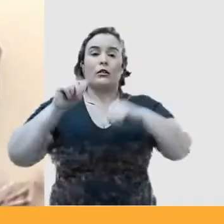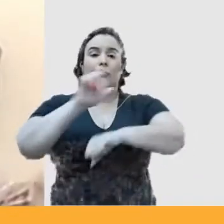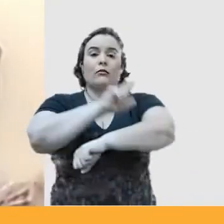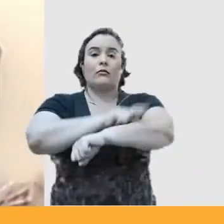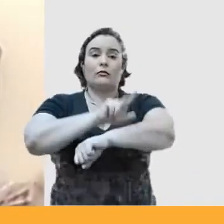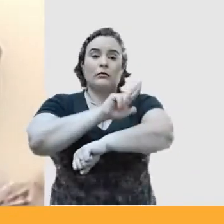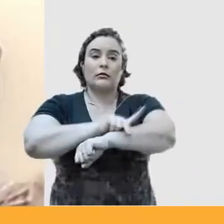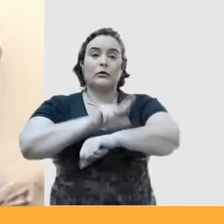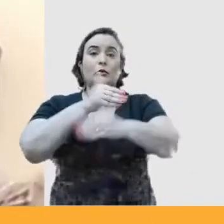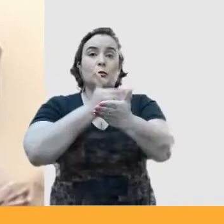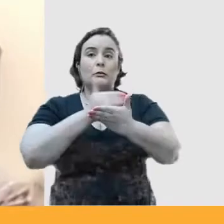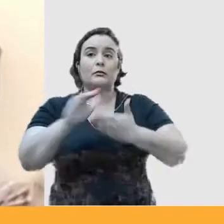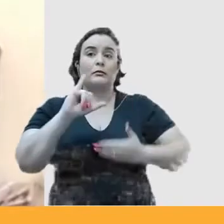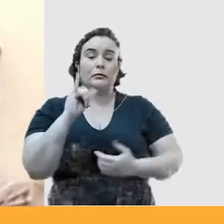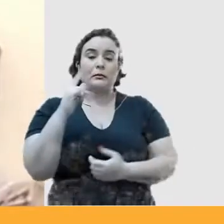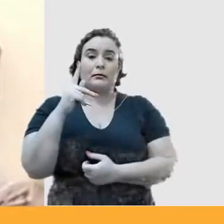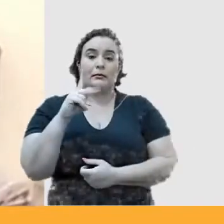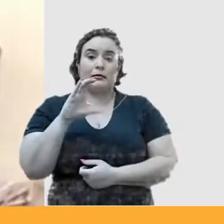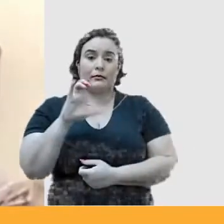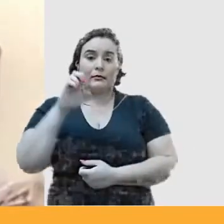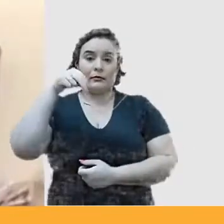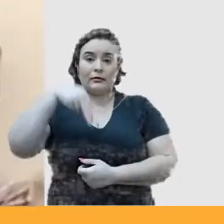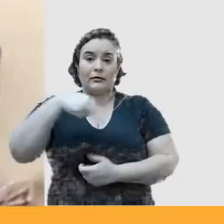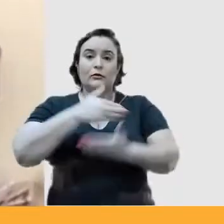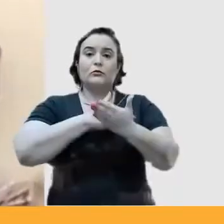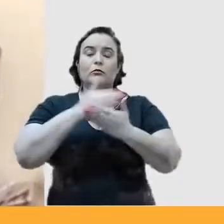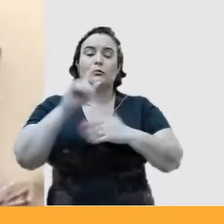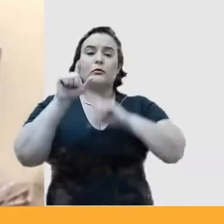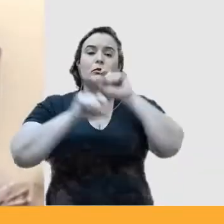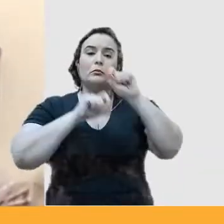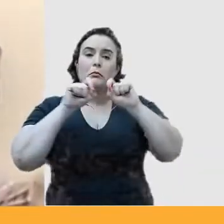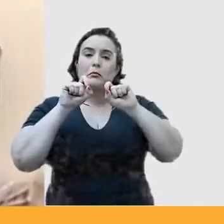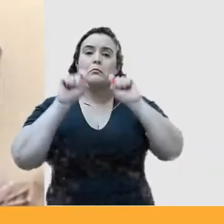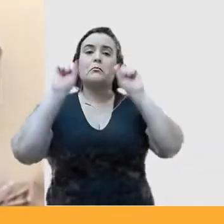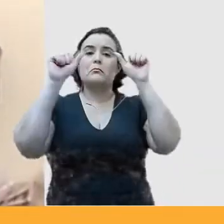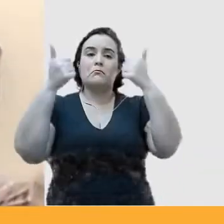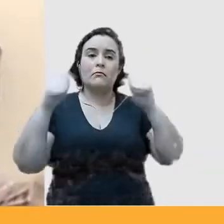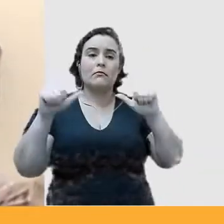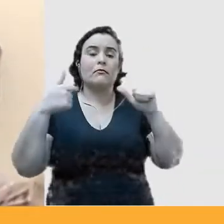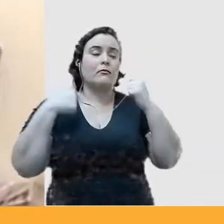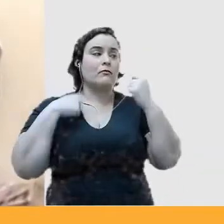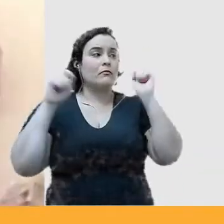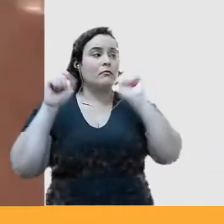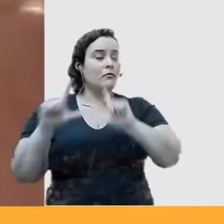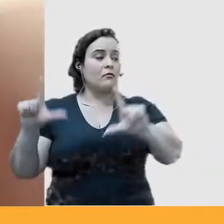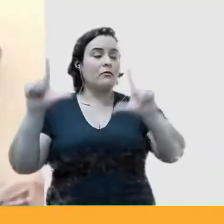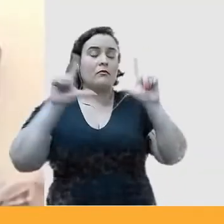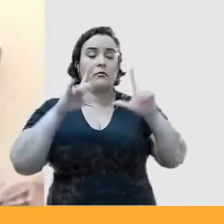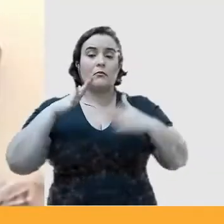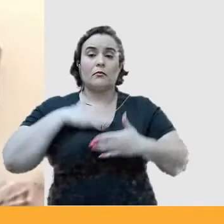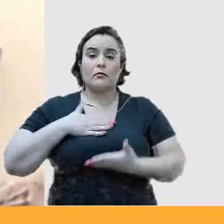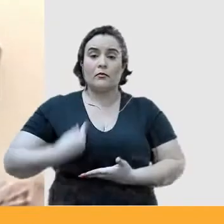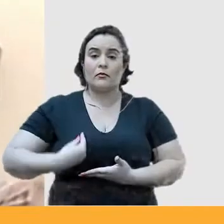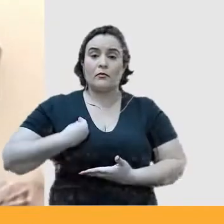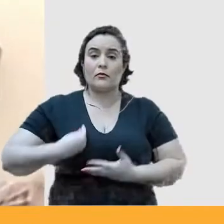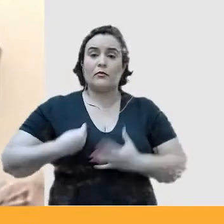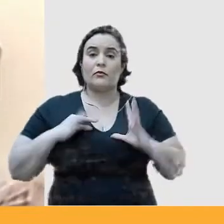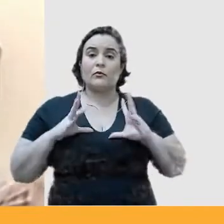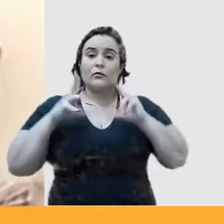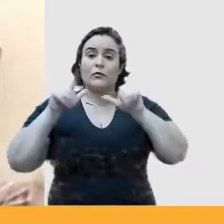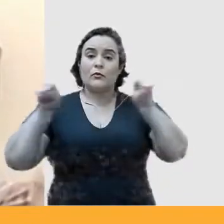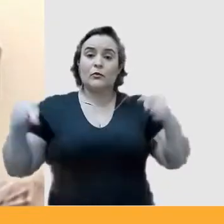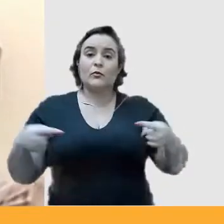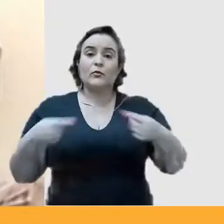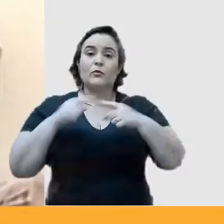IPCN. Então, vocês vão ver aí umas imagens, depois vou projetar, que a minha vida inteira está ligada à